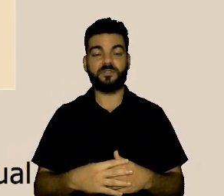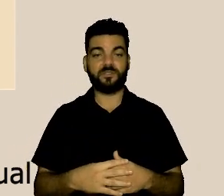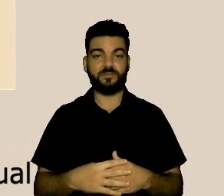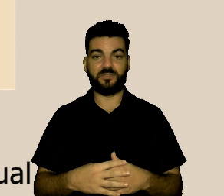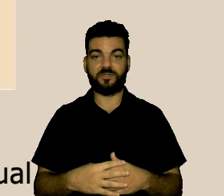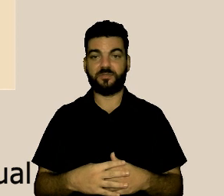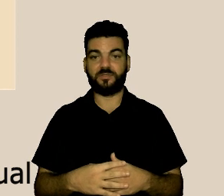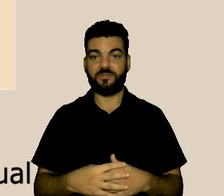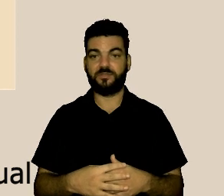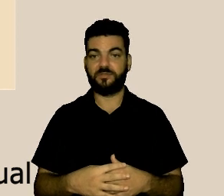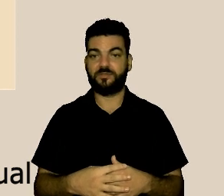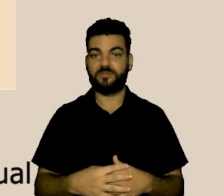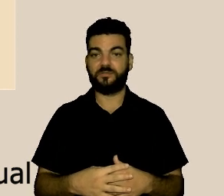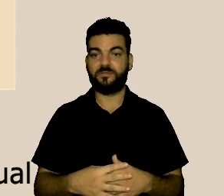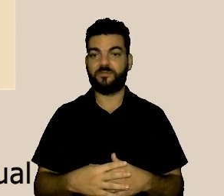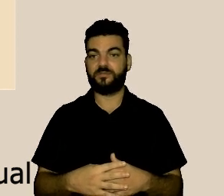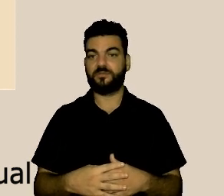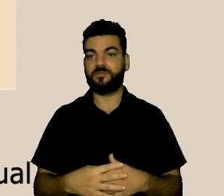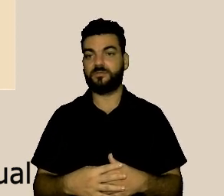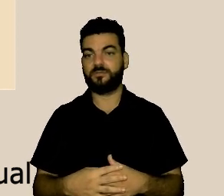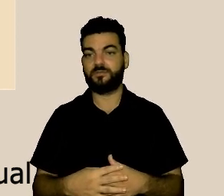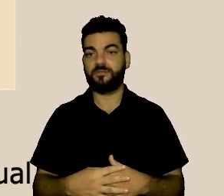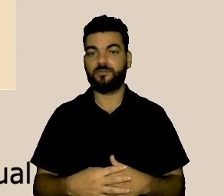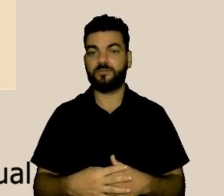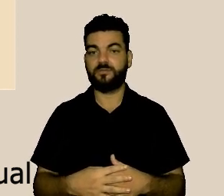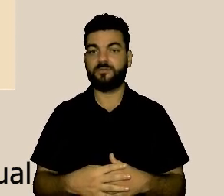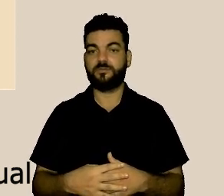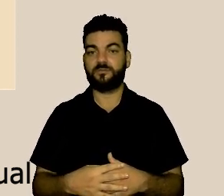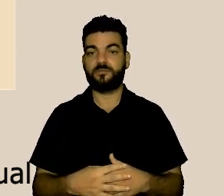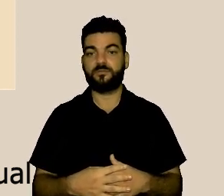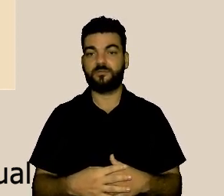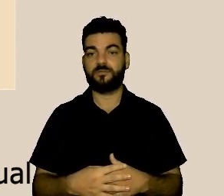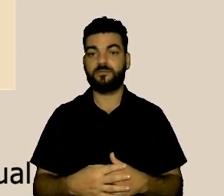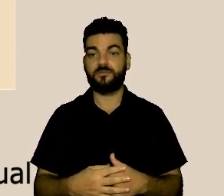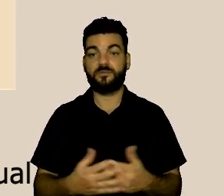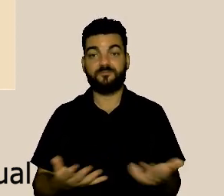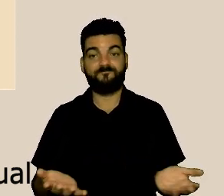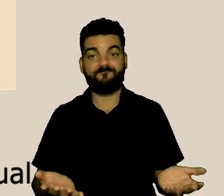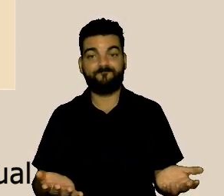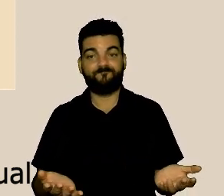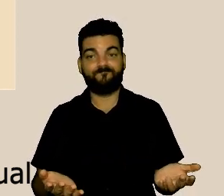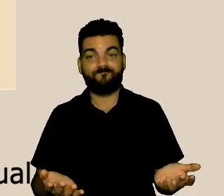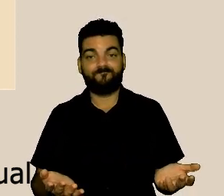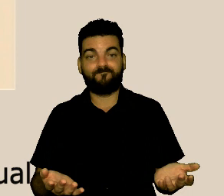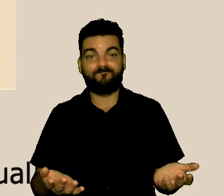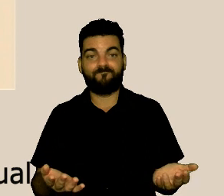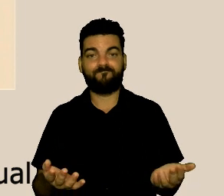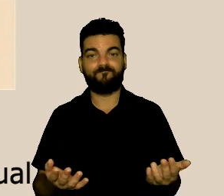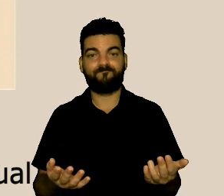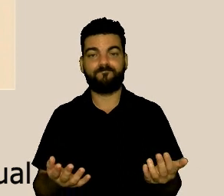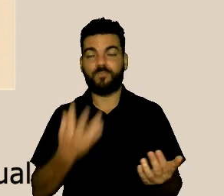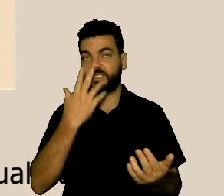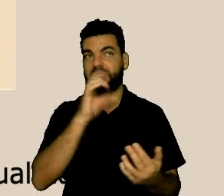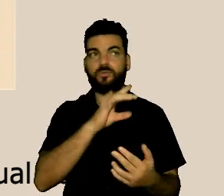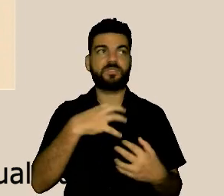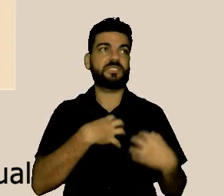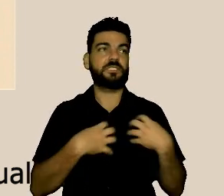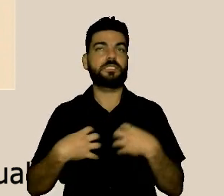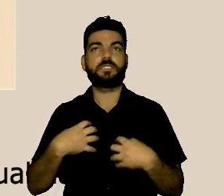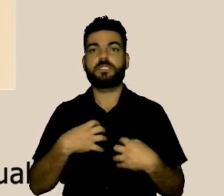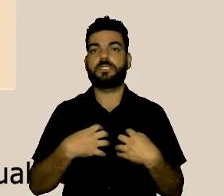trabalho ele por vezes a gente se sente muito